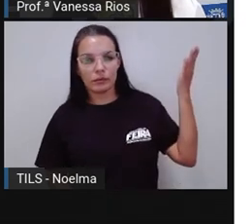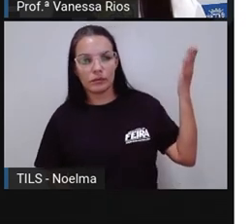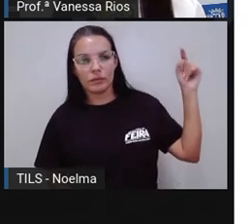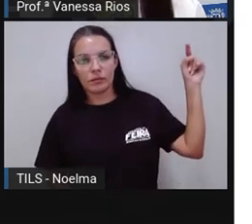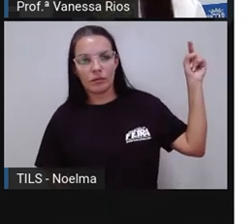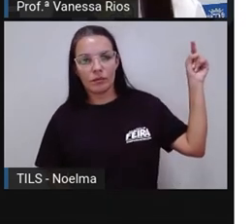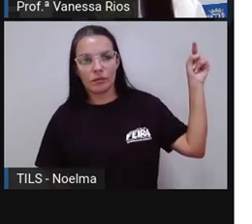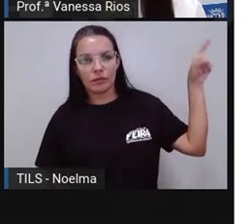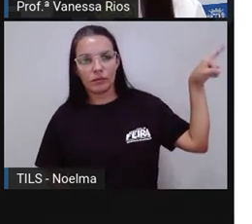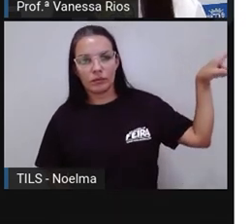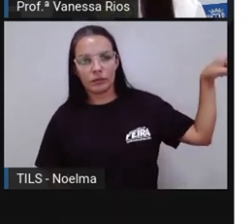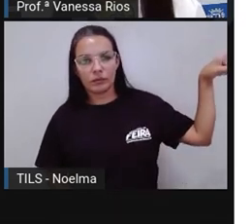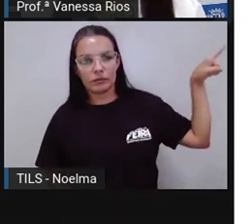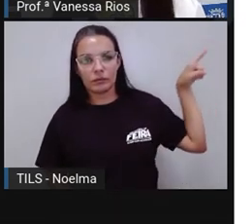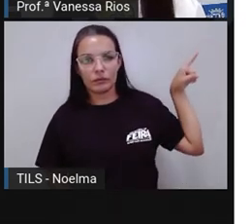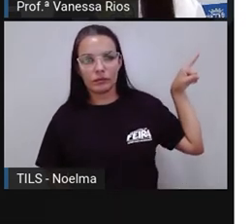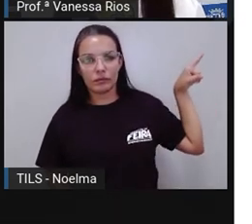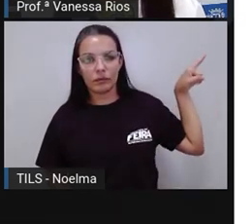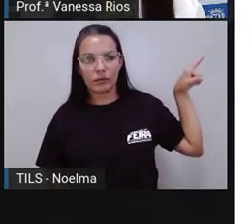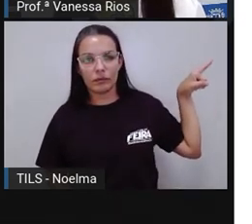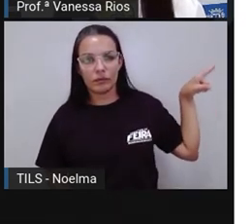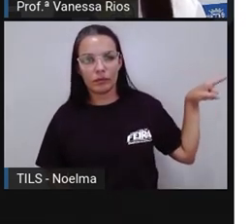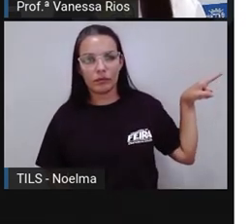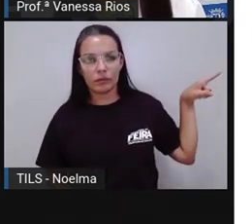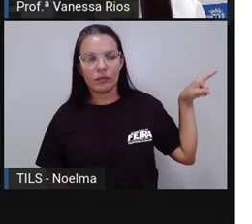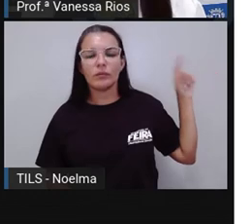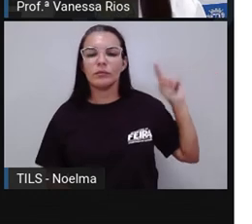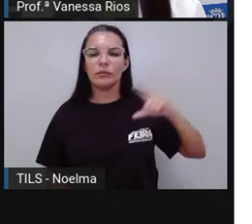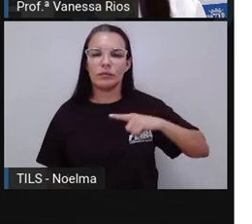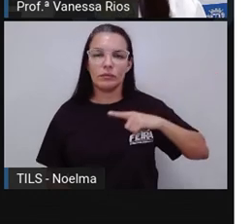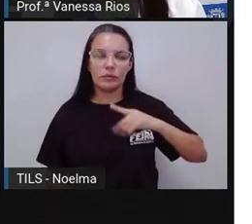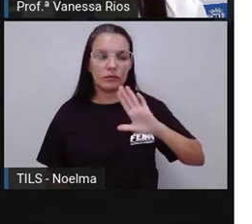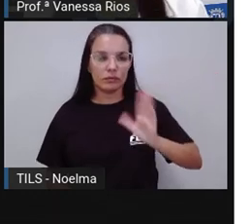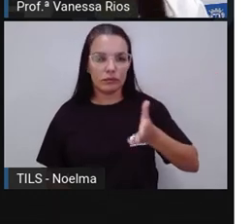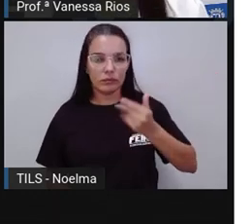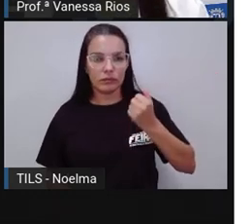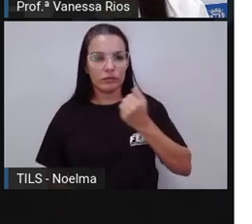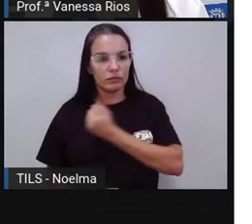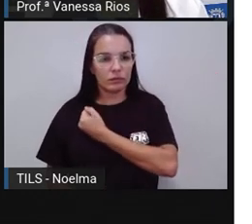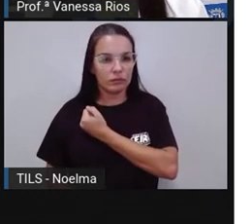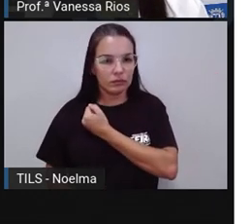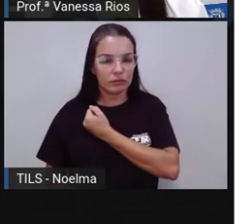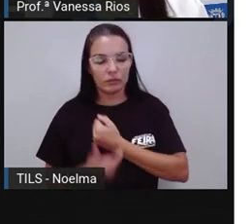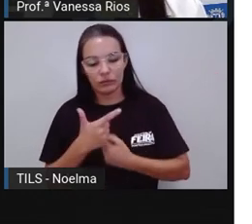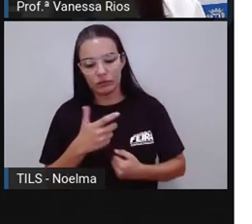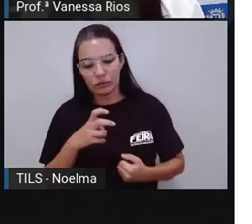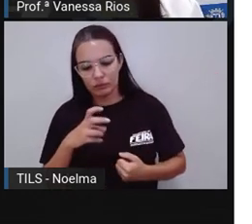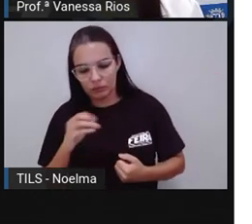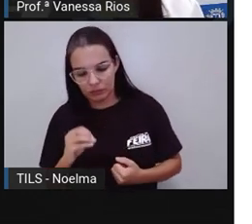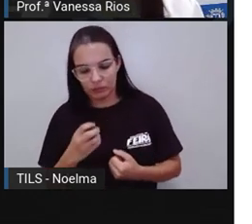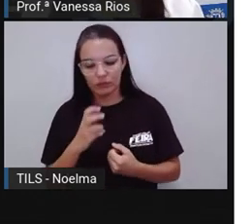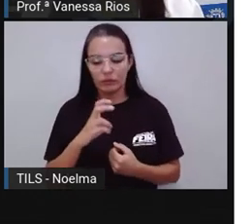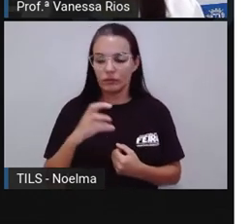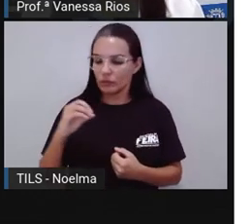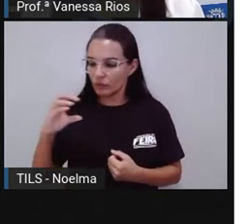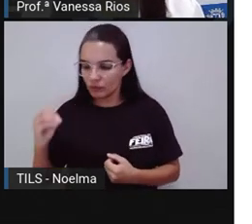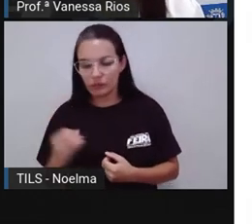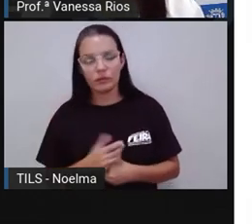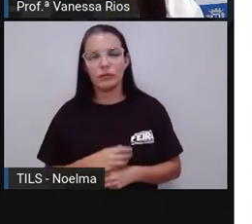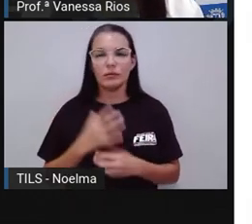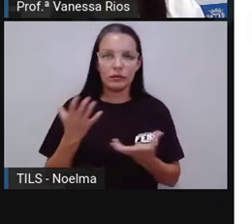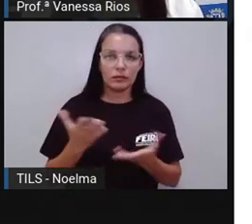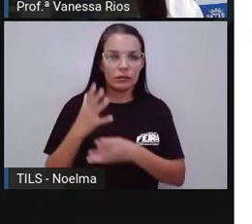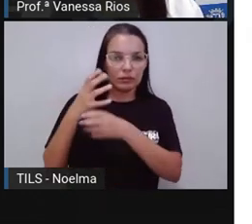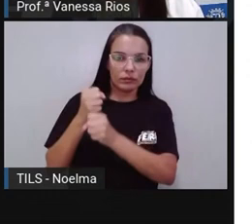gramas, a melancia 500 gramas e a uva 250 gramas. E agora, gente vem aí para o